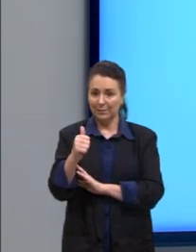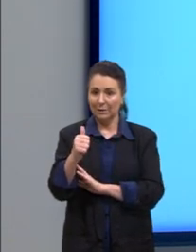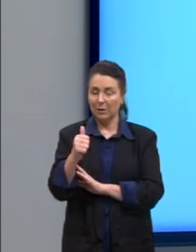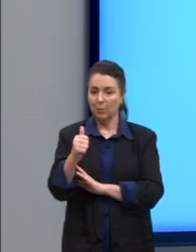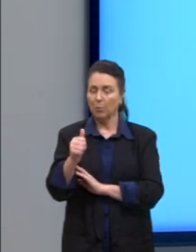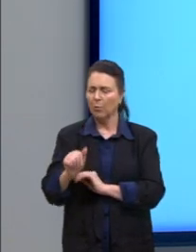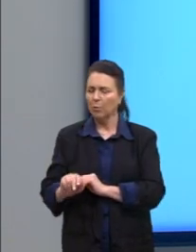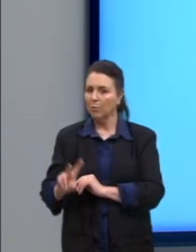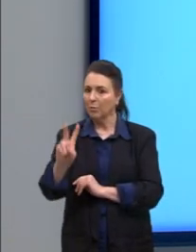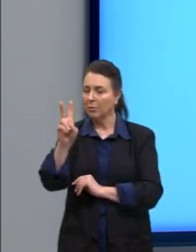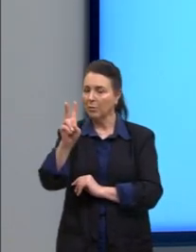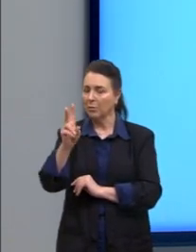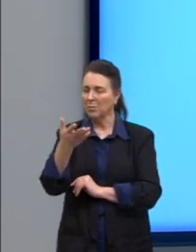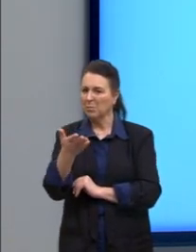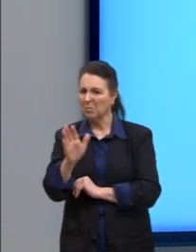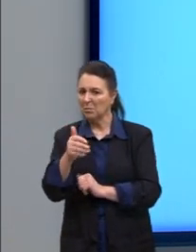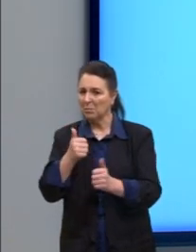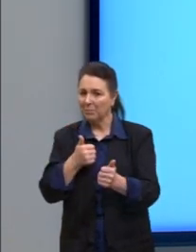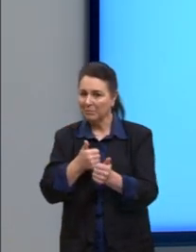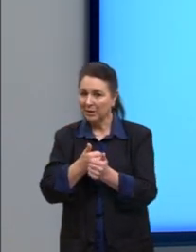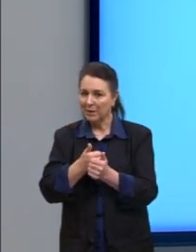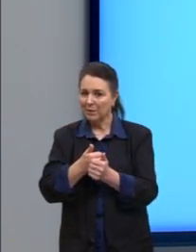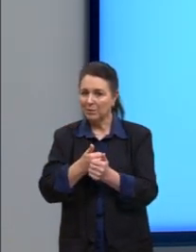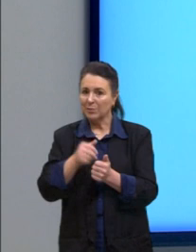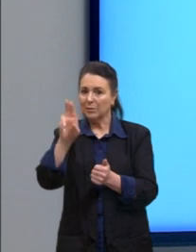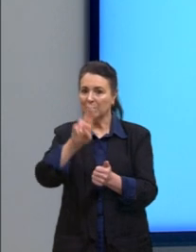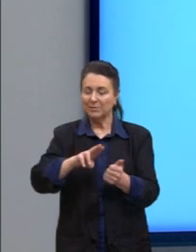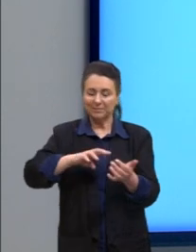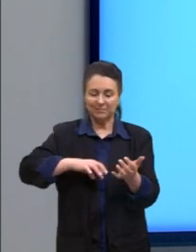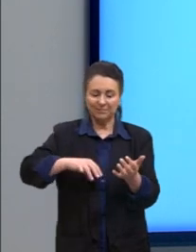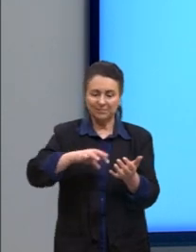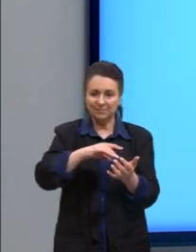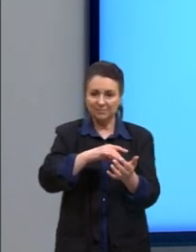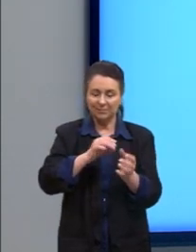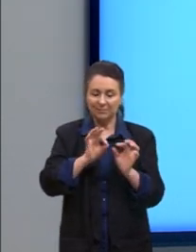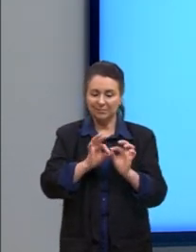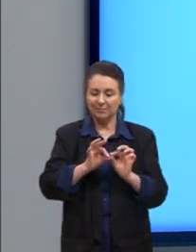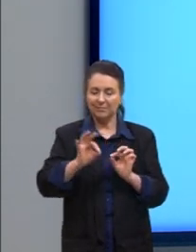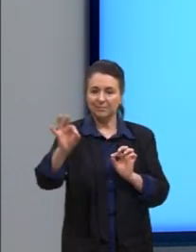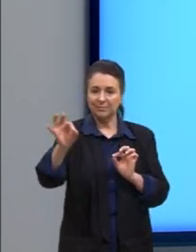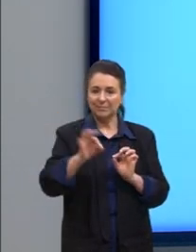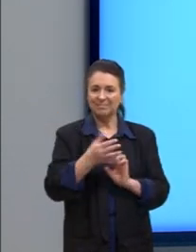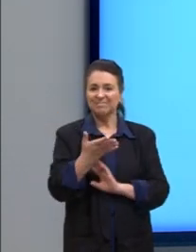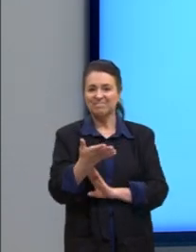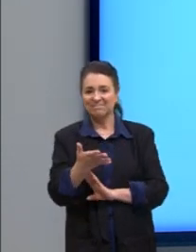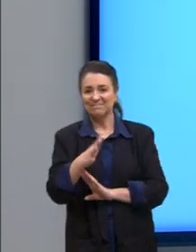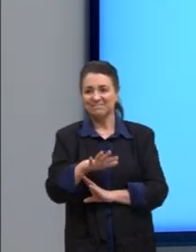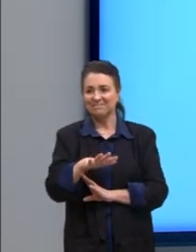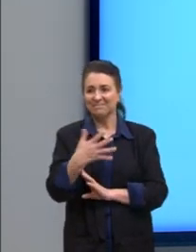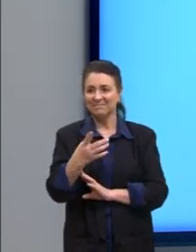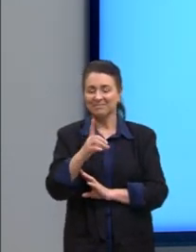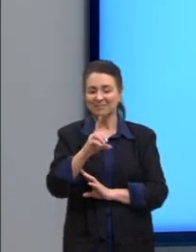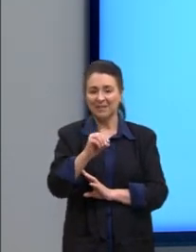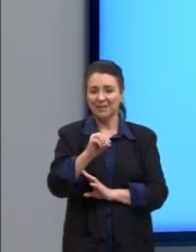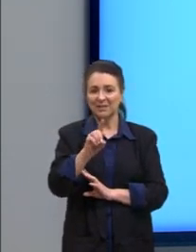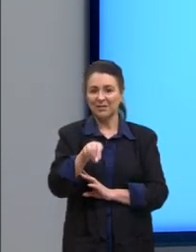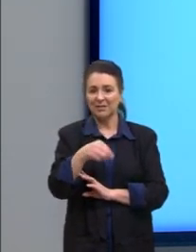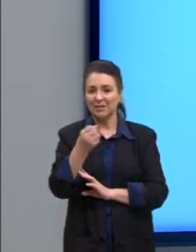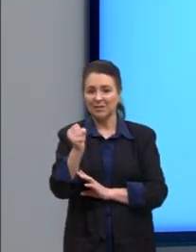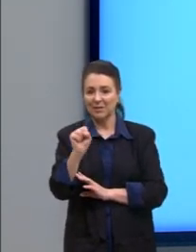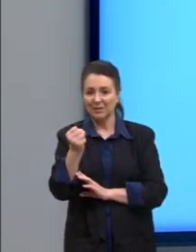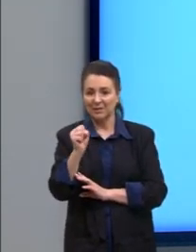aproximado, utilizando uma calculadora, nós teríamos que a distância é aproximadamente 10,8.